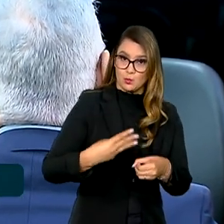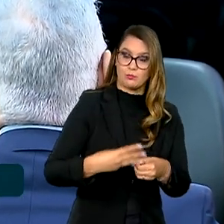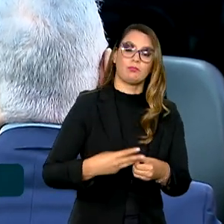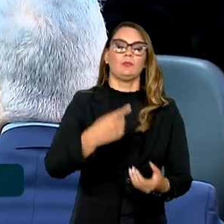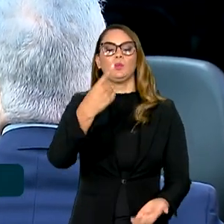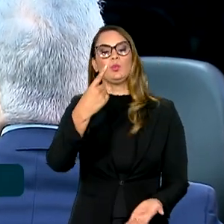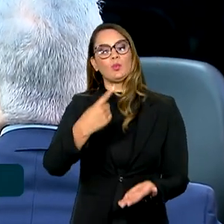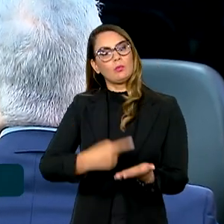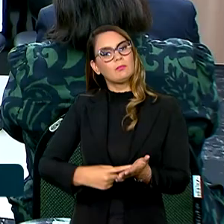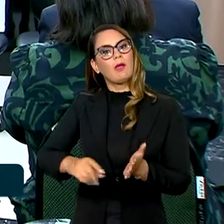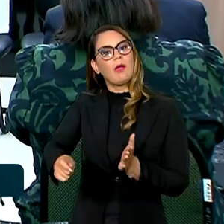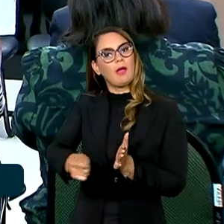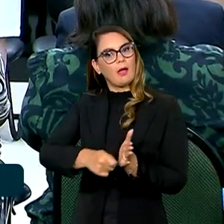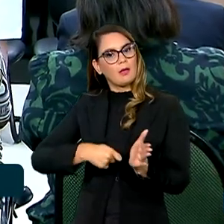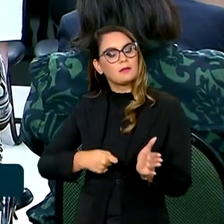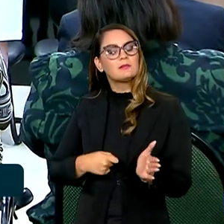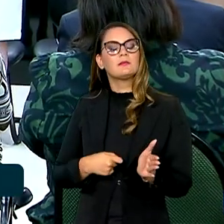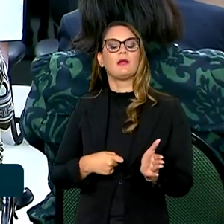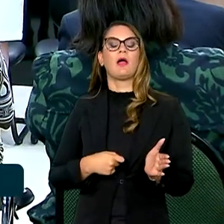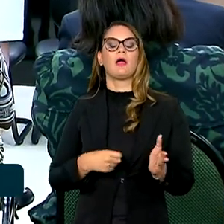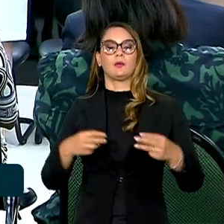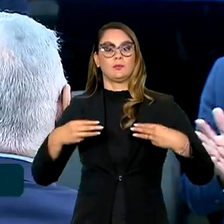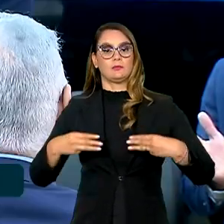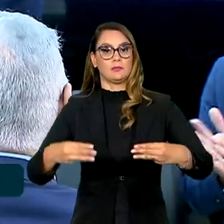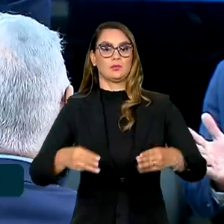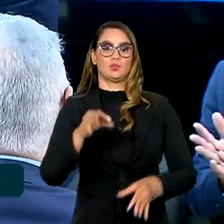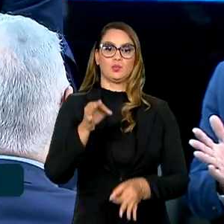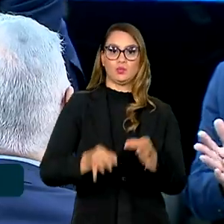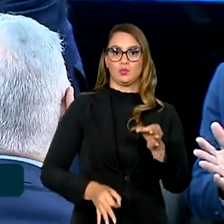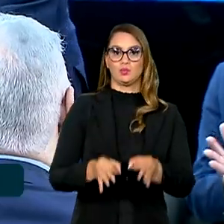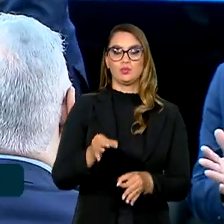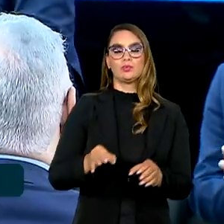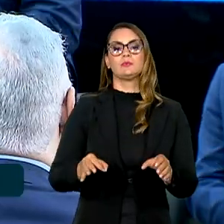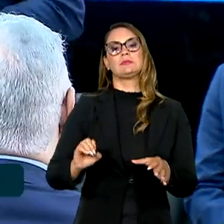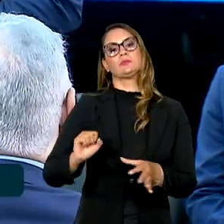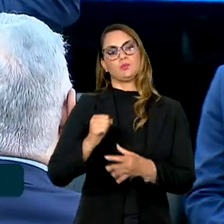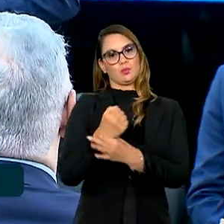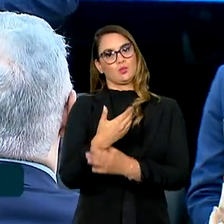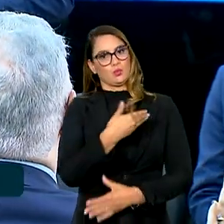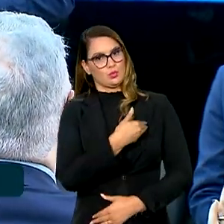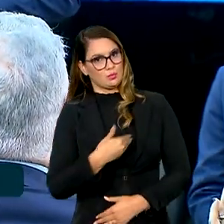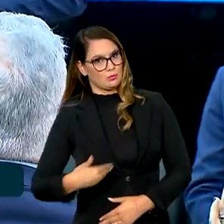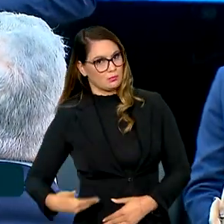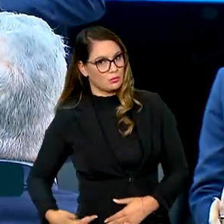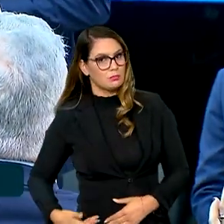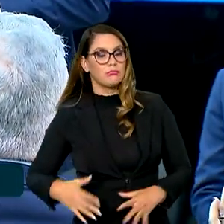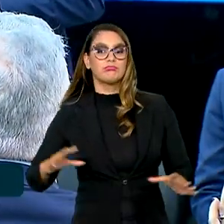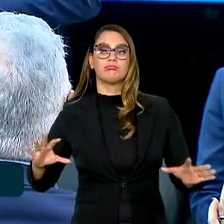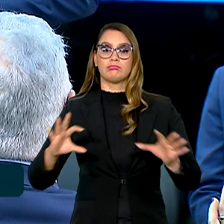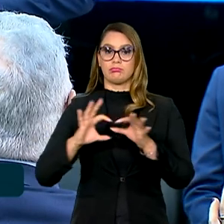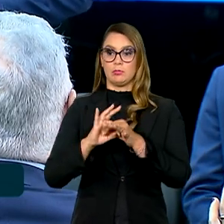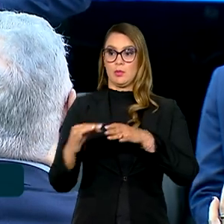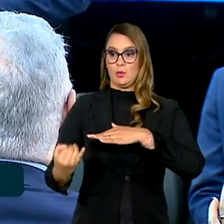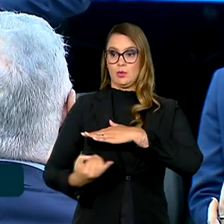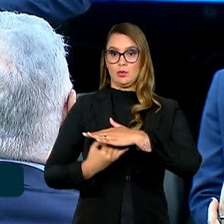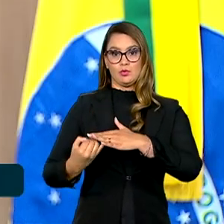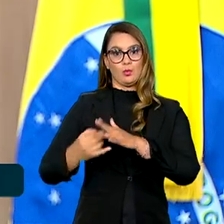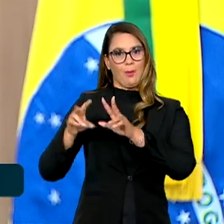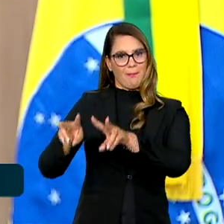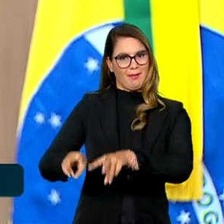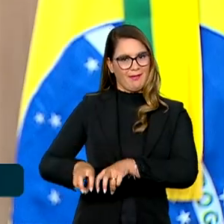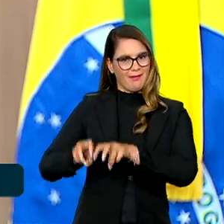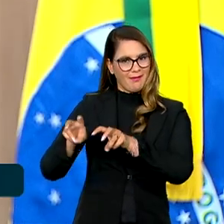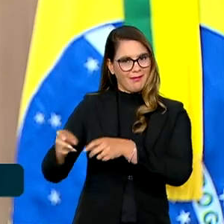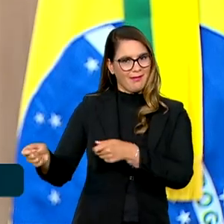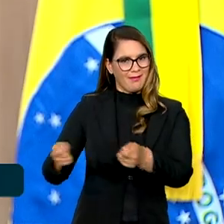um acordo foi assinado entre o Ministério da Justiça e Segurança Pública e o Instituto Brasileiro de Mineração.